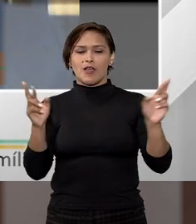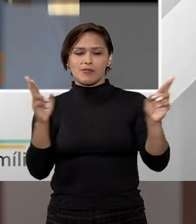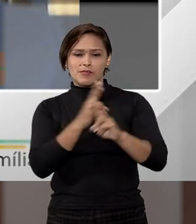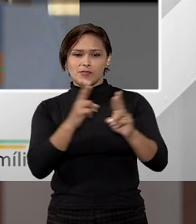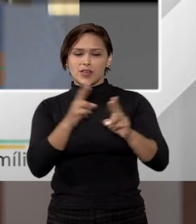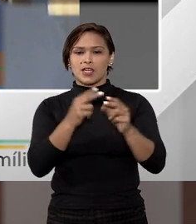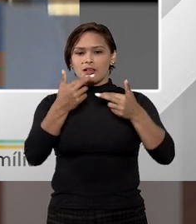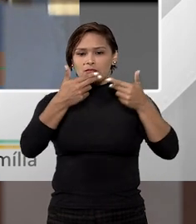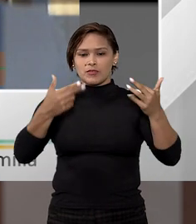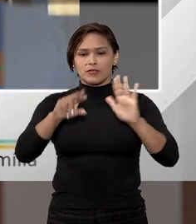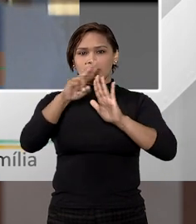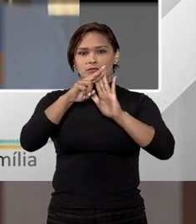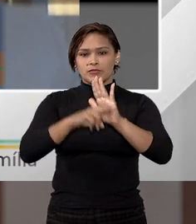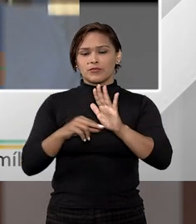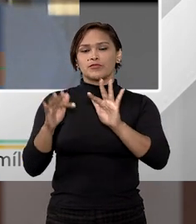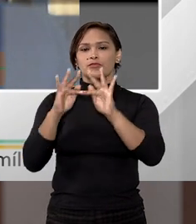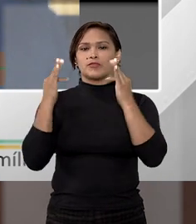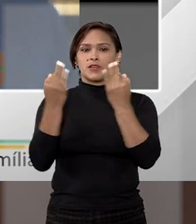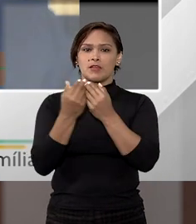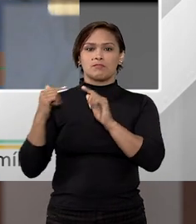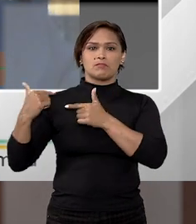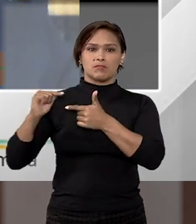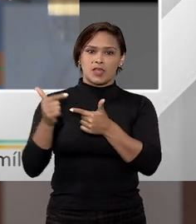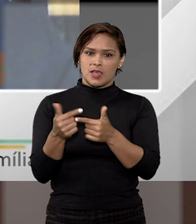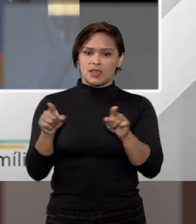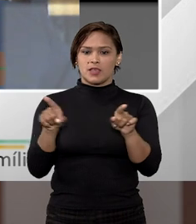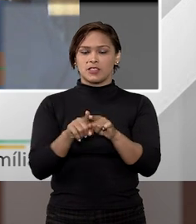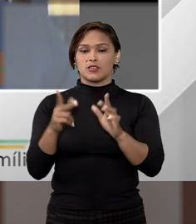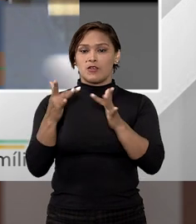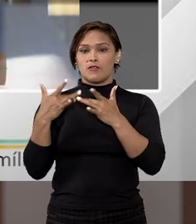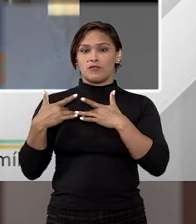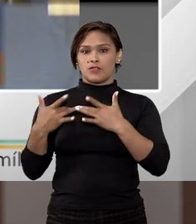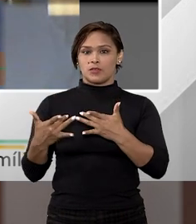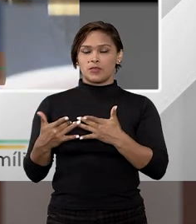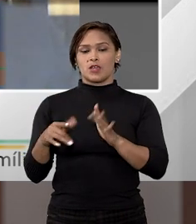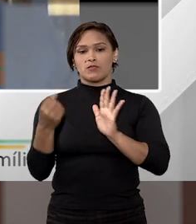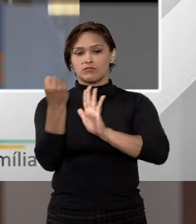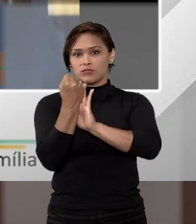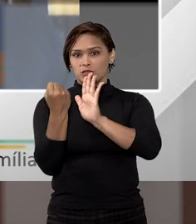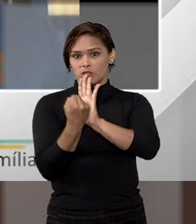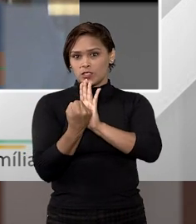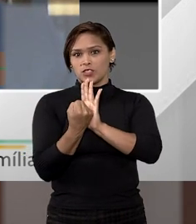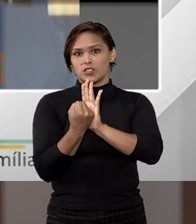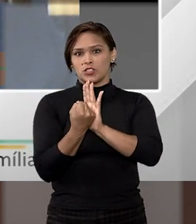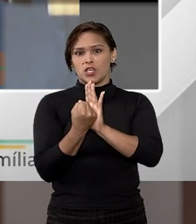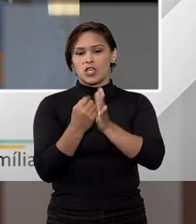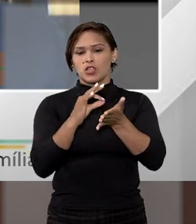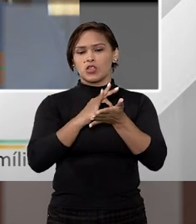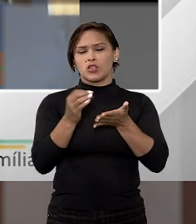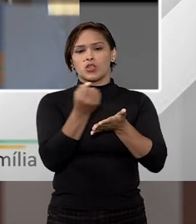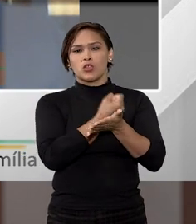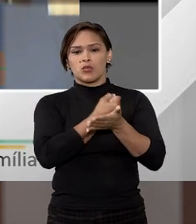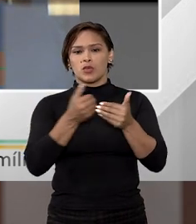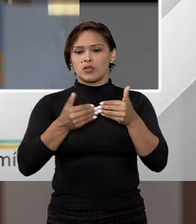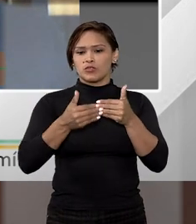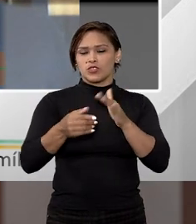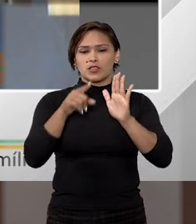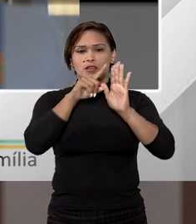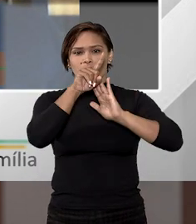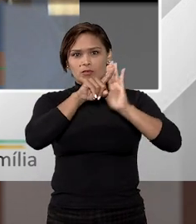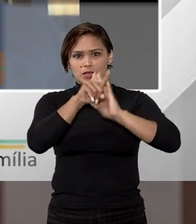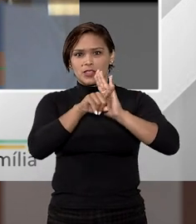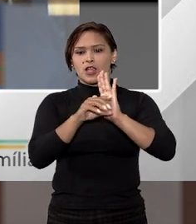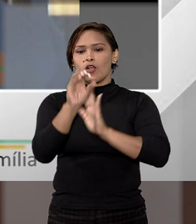variar de acordo com o tipo de bem de família que a gente está falando. Se ele for um bem de família convencional, eu vou ter um registro na matrícula que já passou por uma